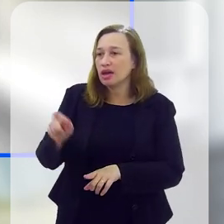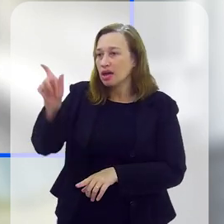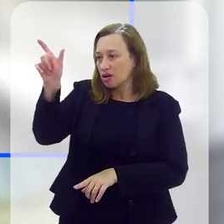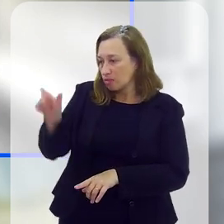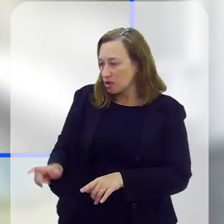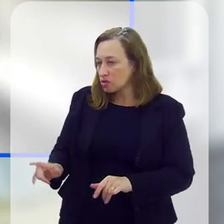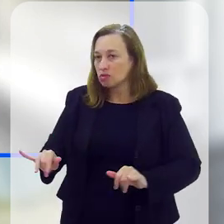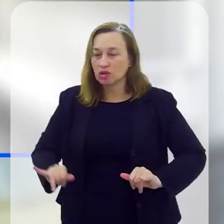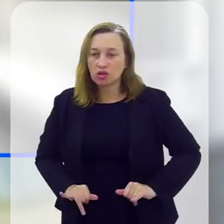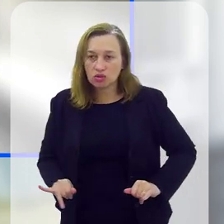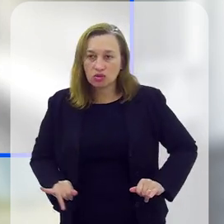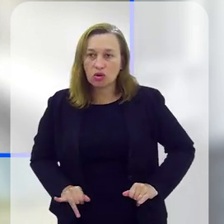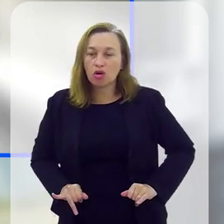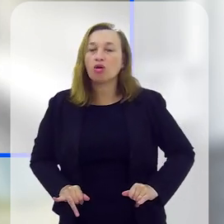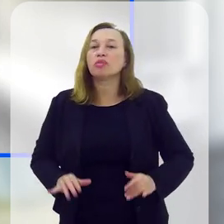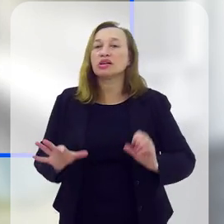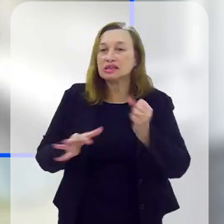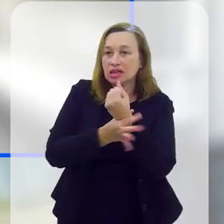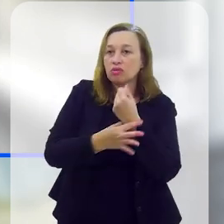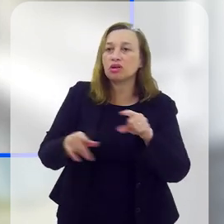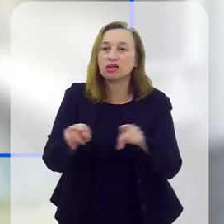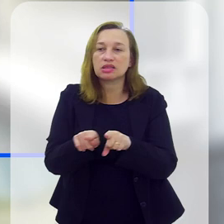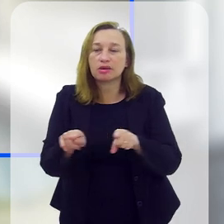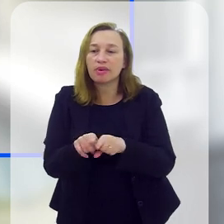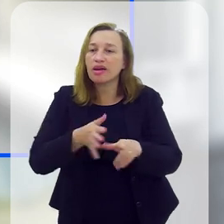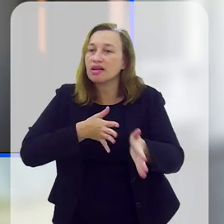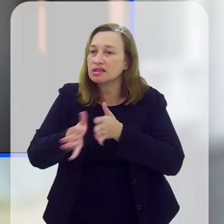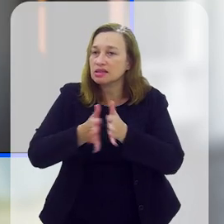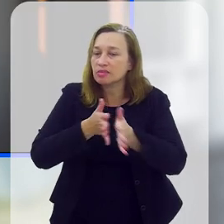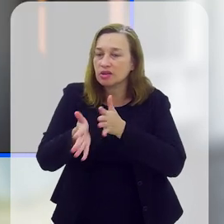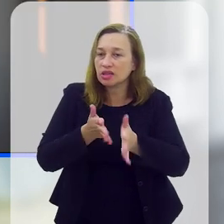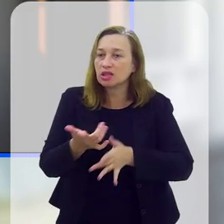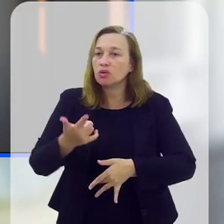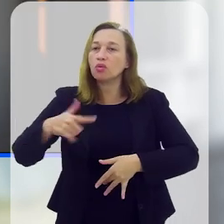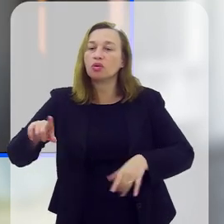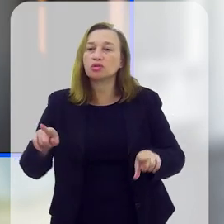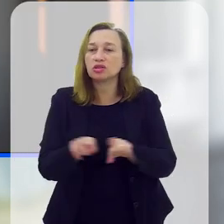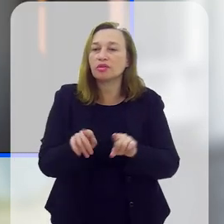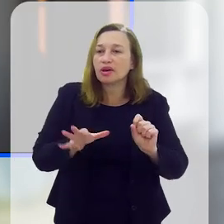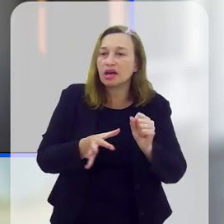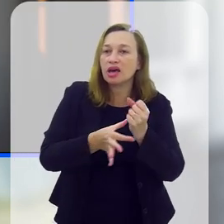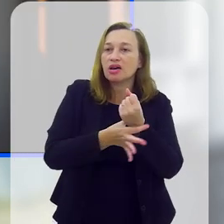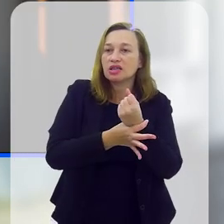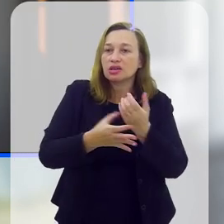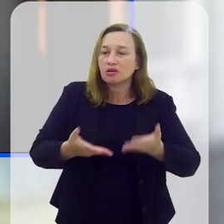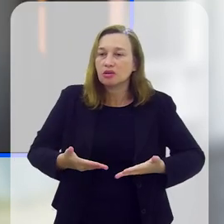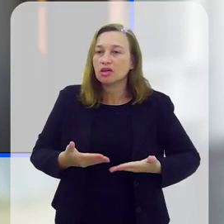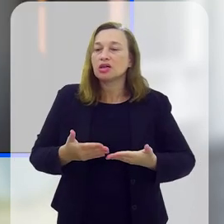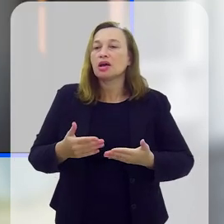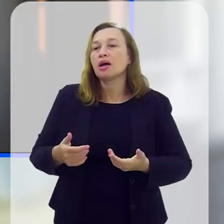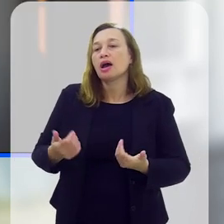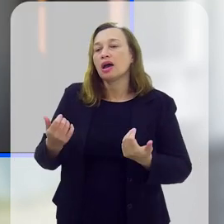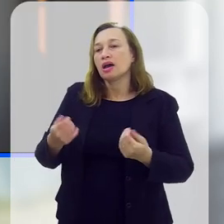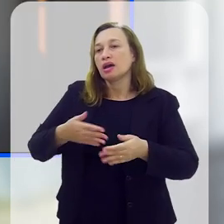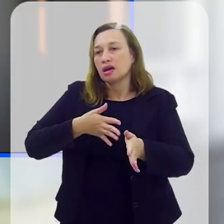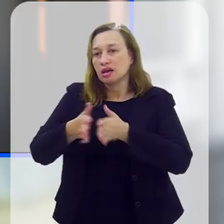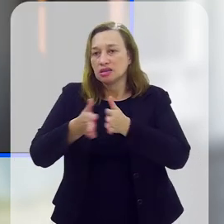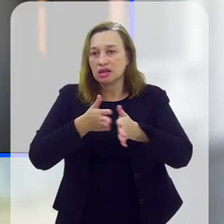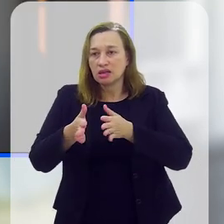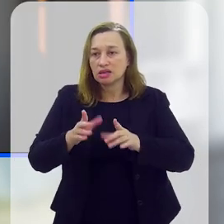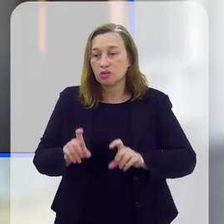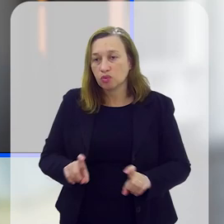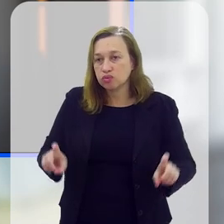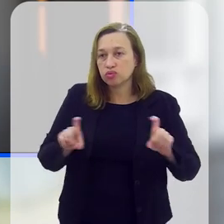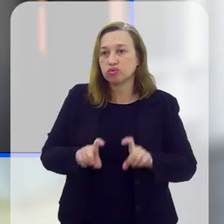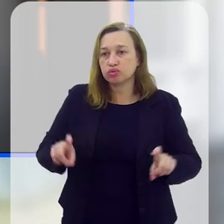o pedido. Então, a gente tem esse cuidado também para, de um lado, tornar acessível e do outro lado também oferecer uma segurança para quem